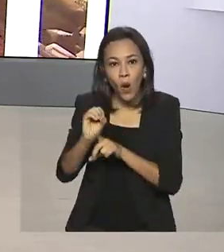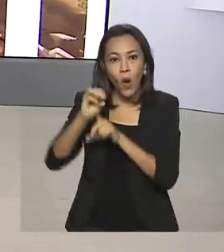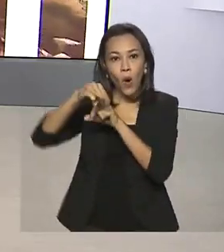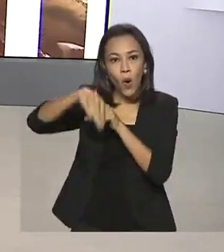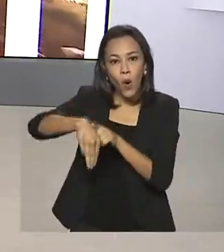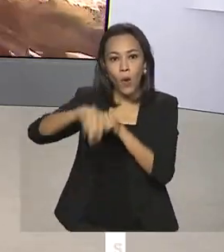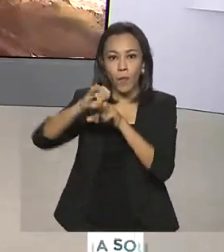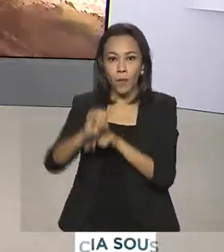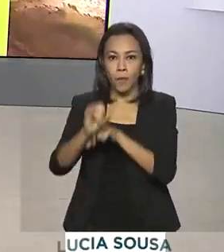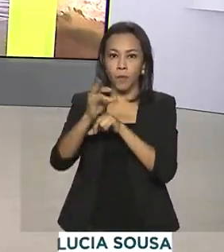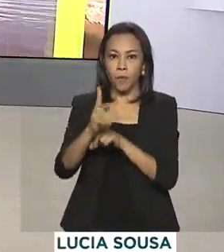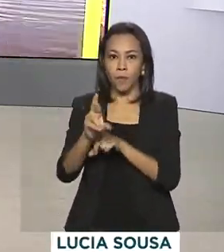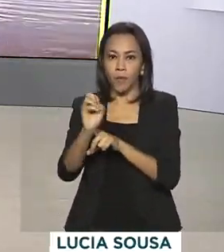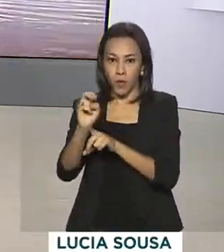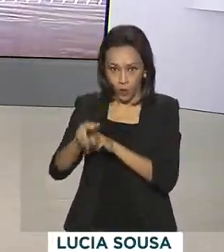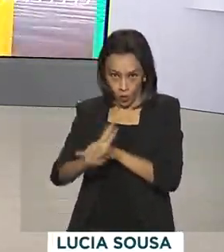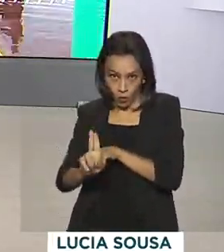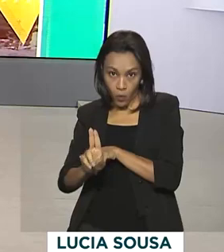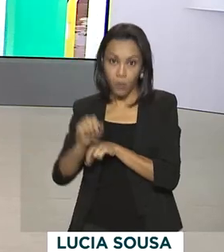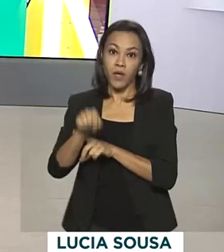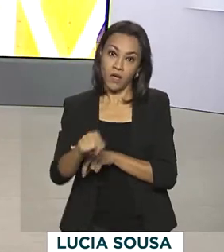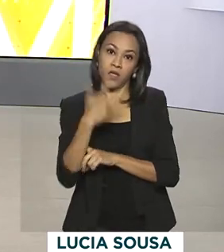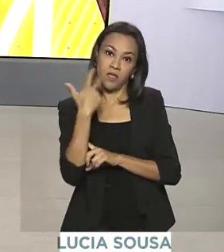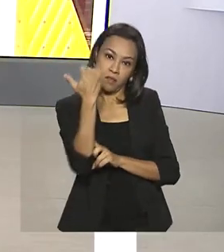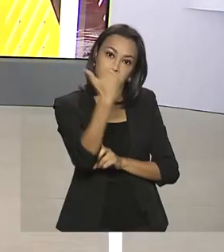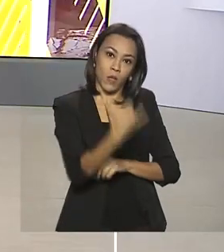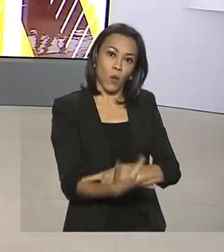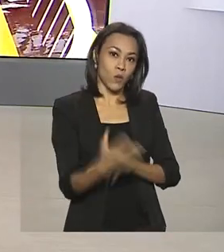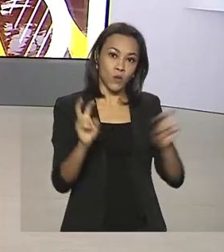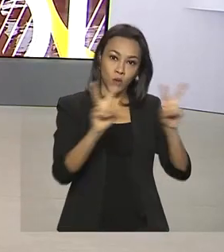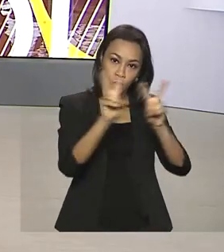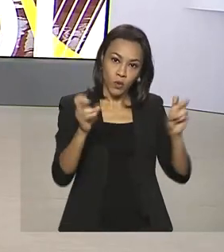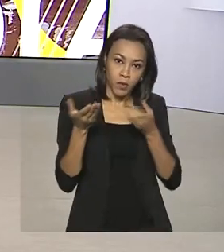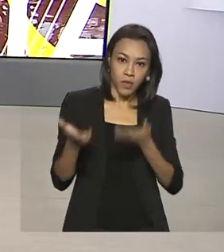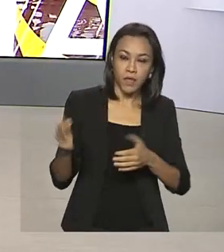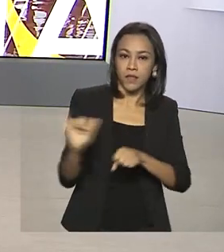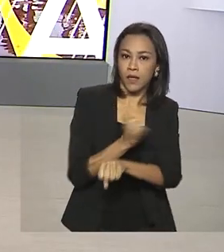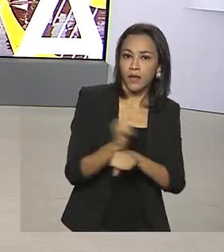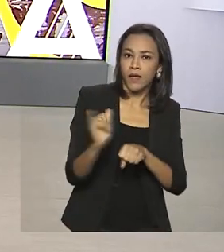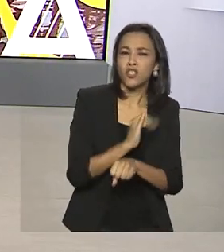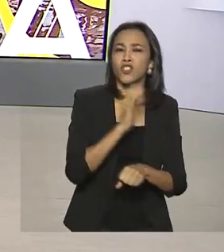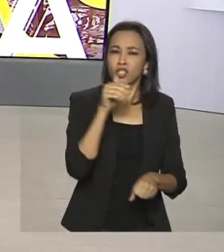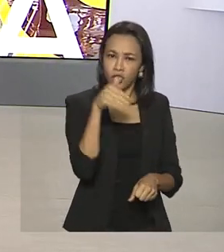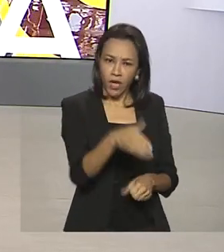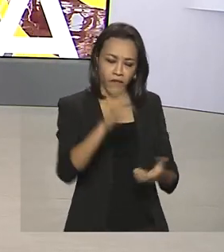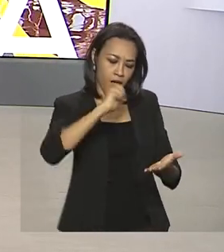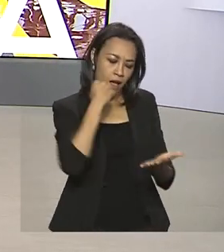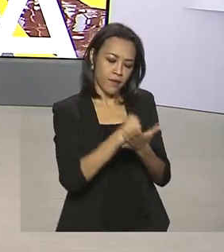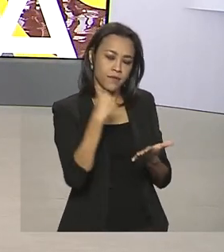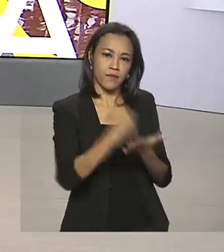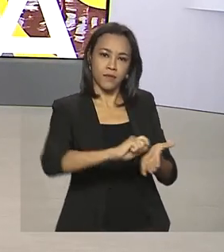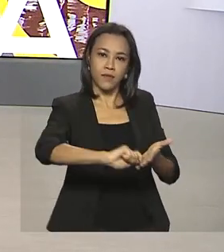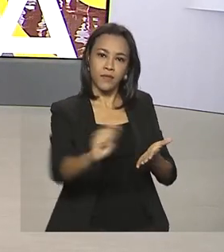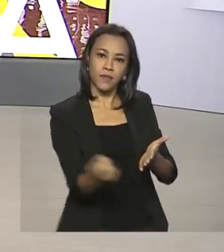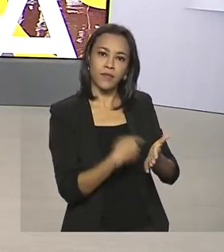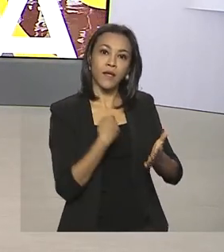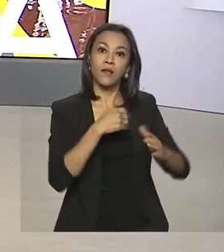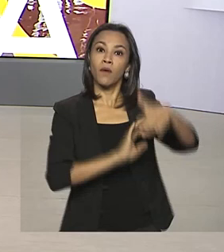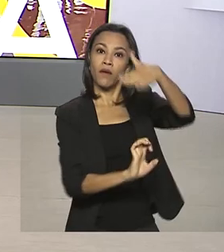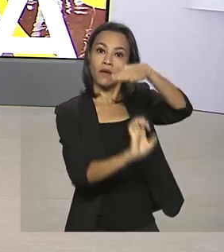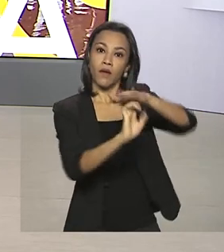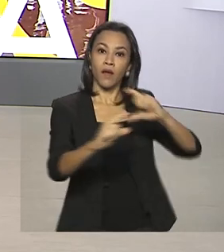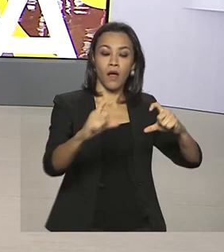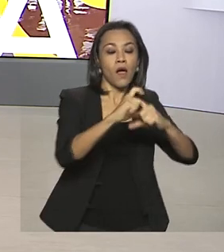falou das ações do Brasil durante viagem a Salvador, na Bahia, onde foi assinado contrato com a farmacêutica Pfizer para a